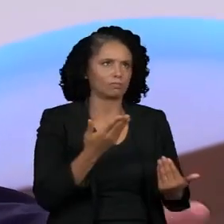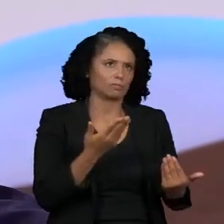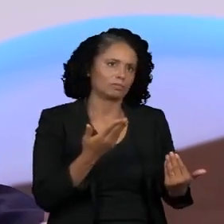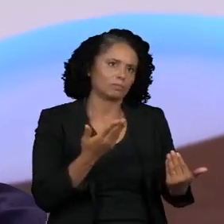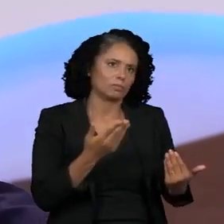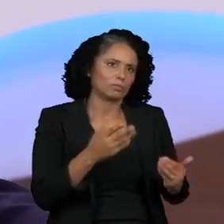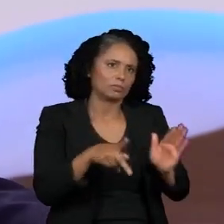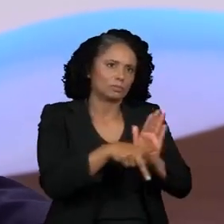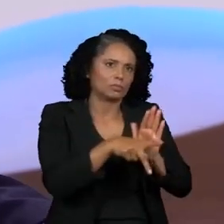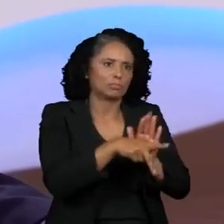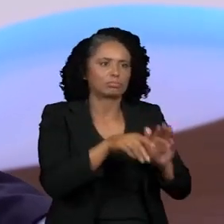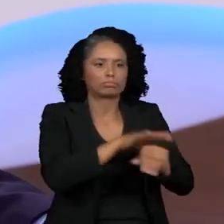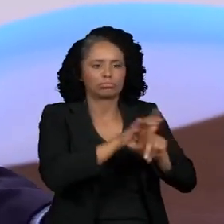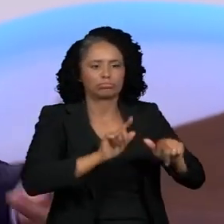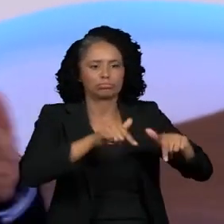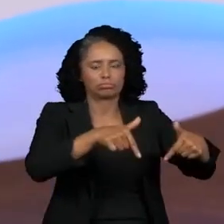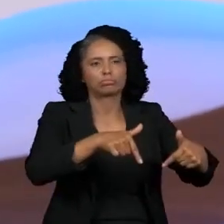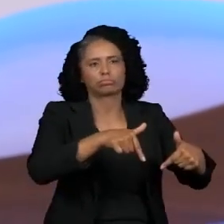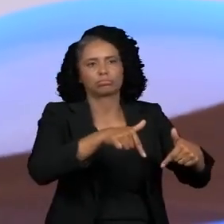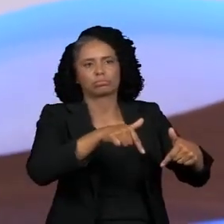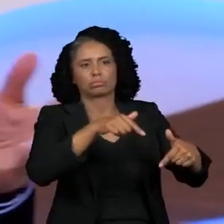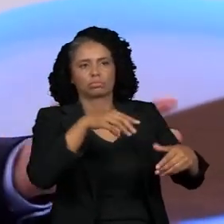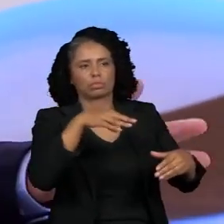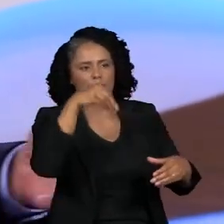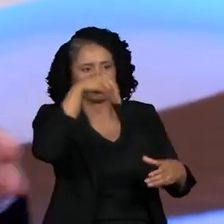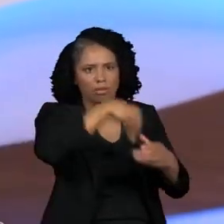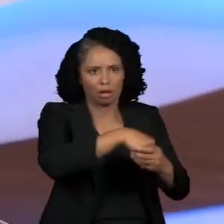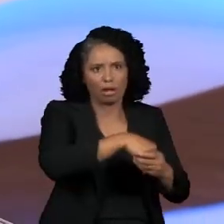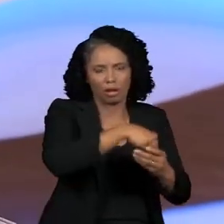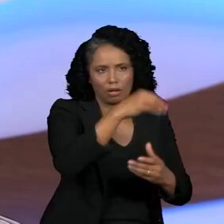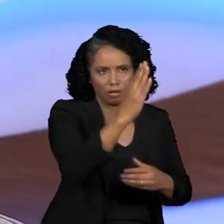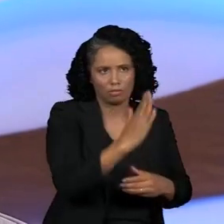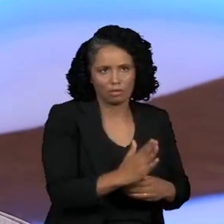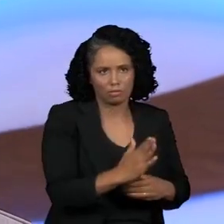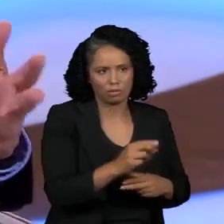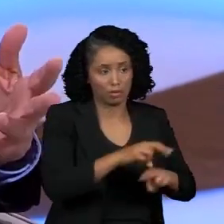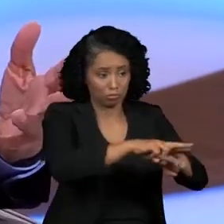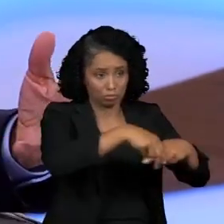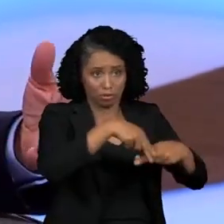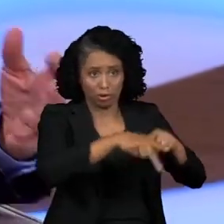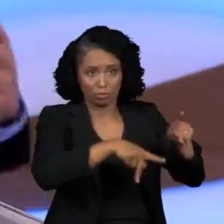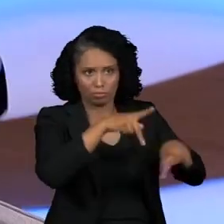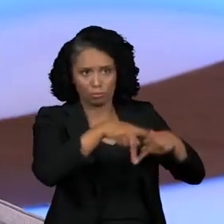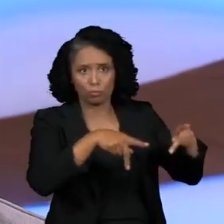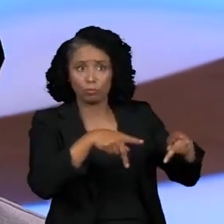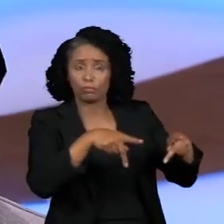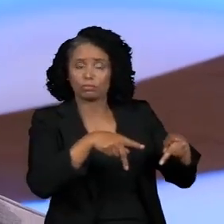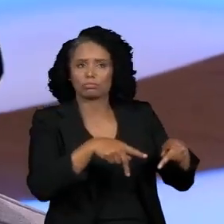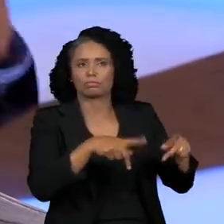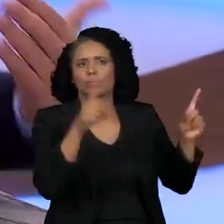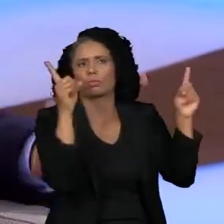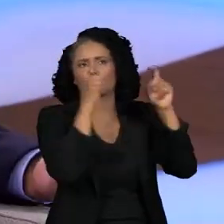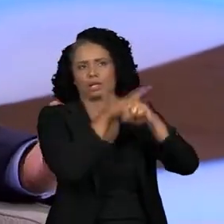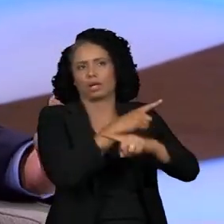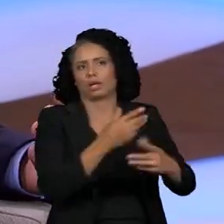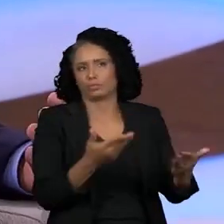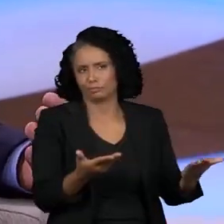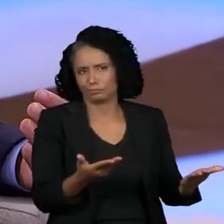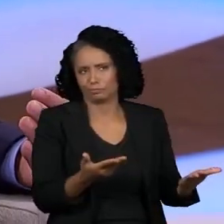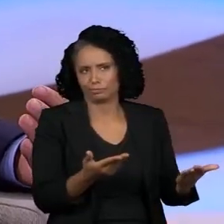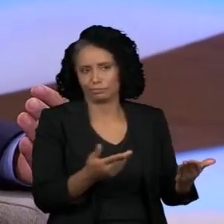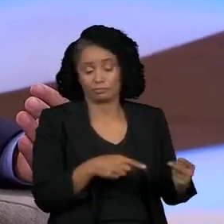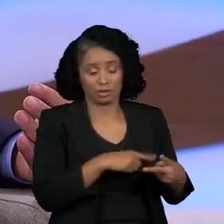Exército para atividade interna em relação à população é sempre complicado. Segunda coisa,